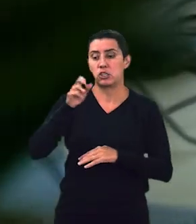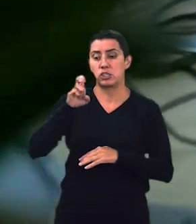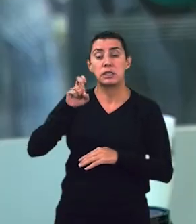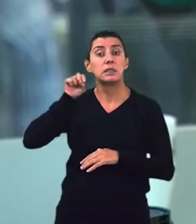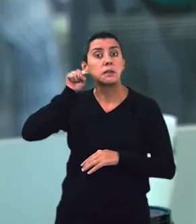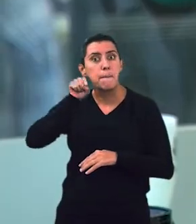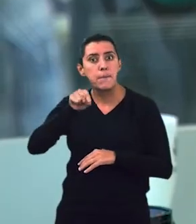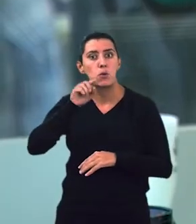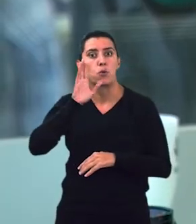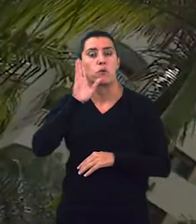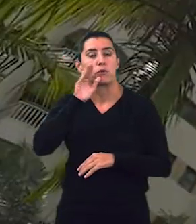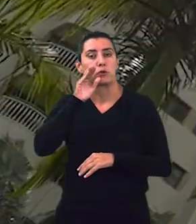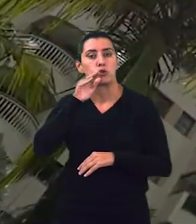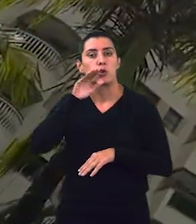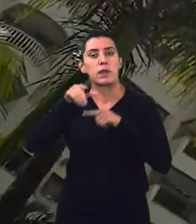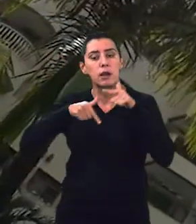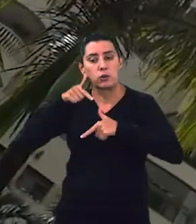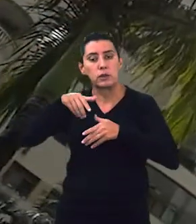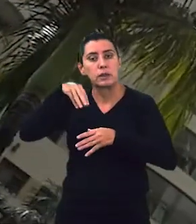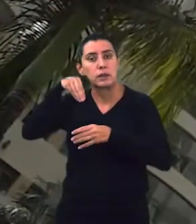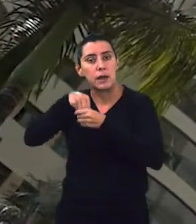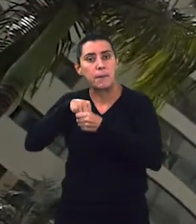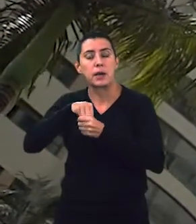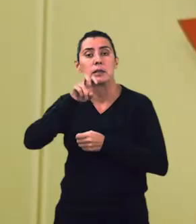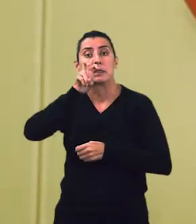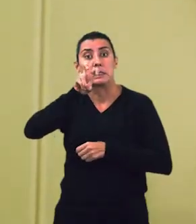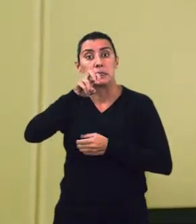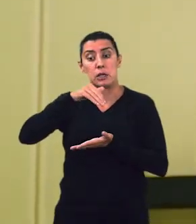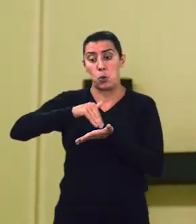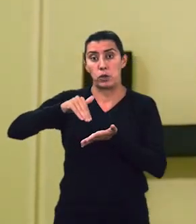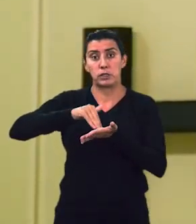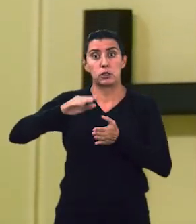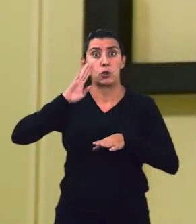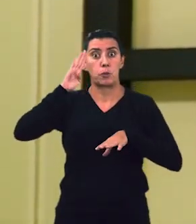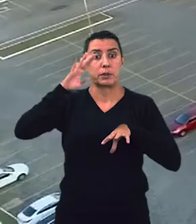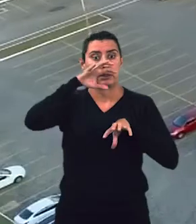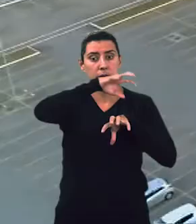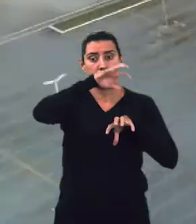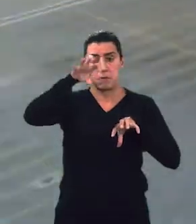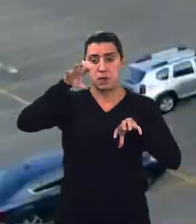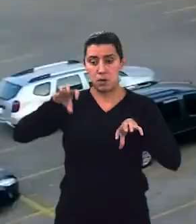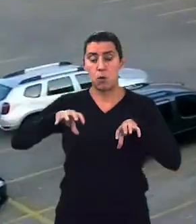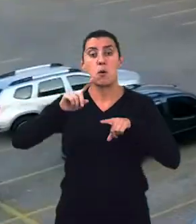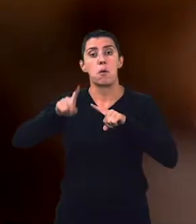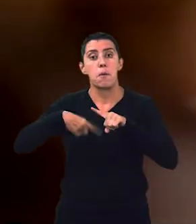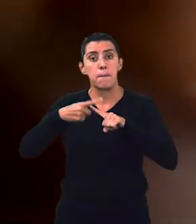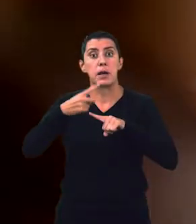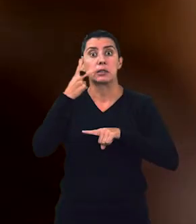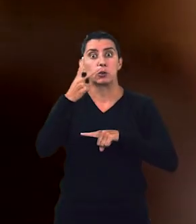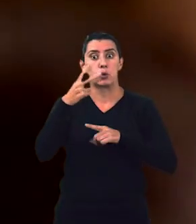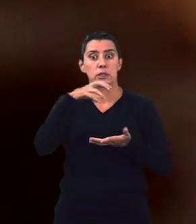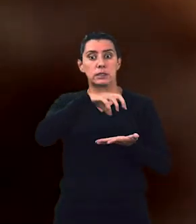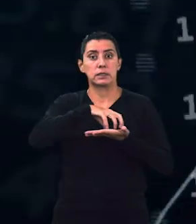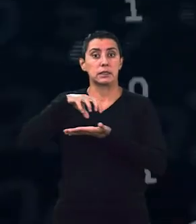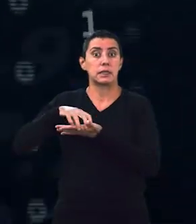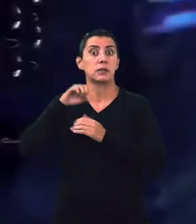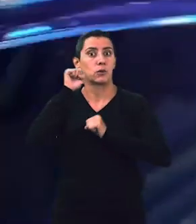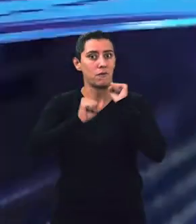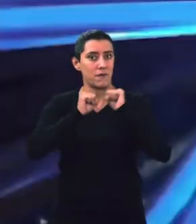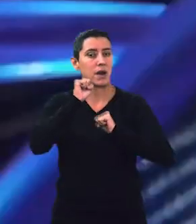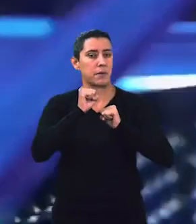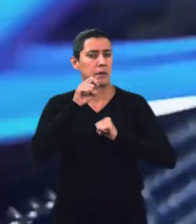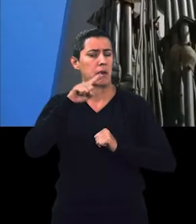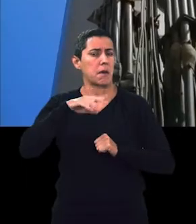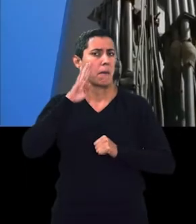e indiretos na operação de cinco escritórios regionais e dois centros de fabricação. Somos líderes no